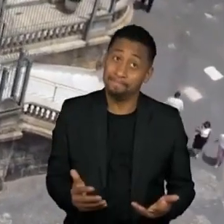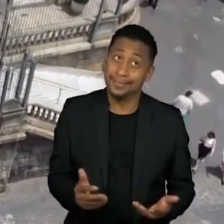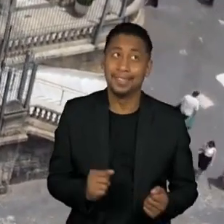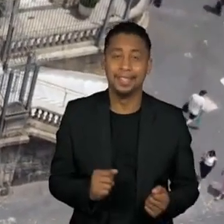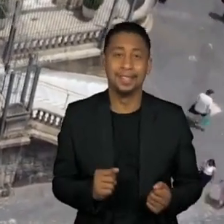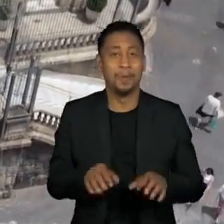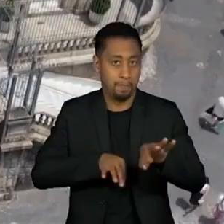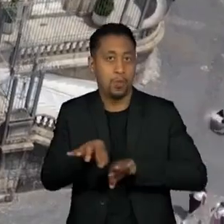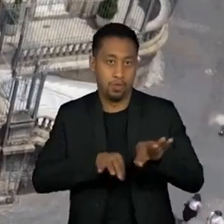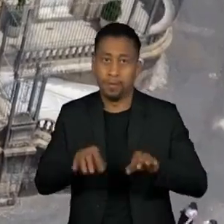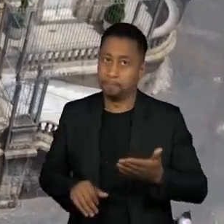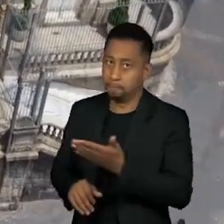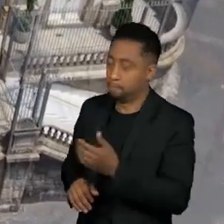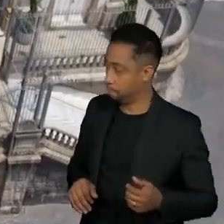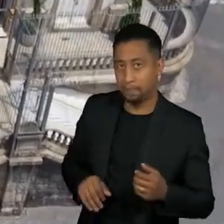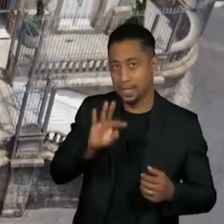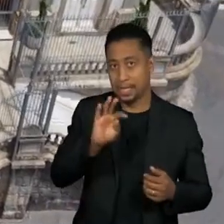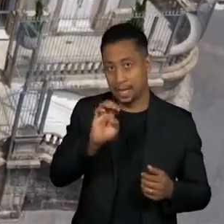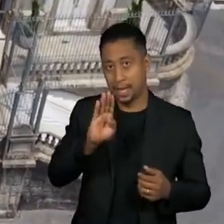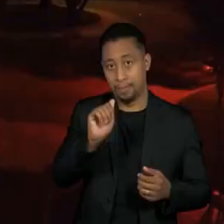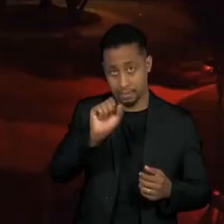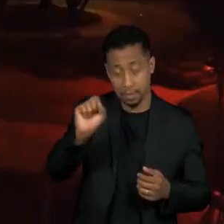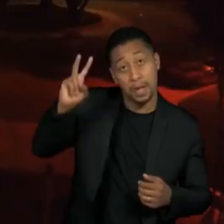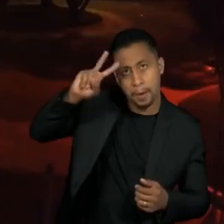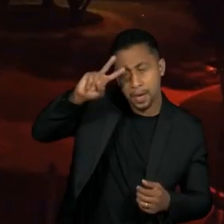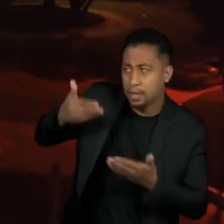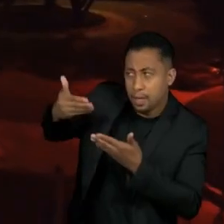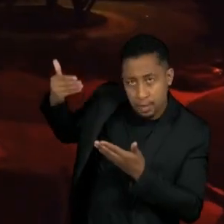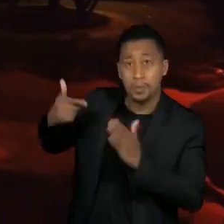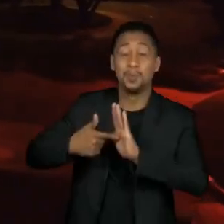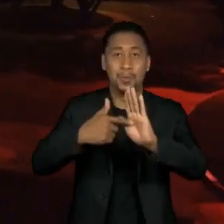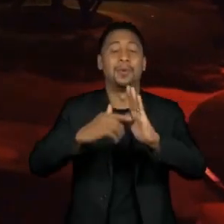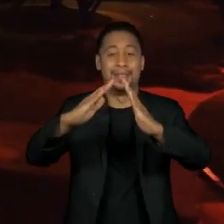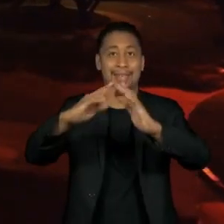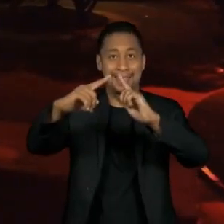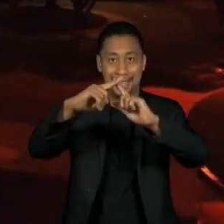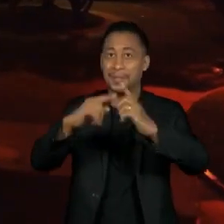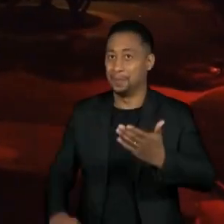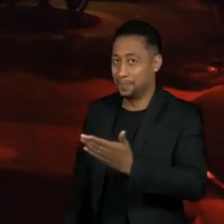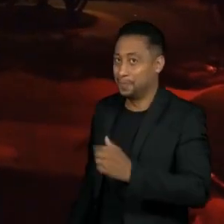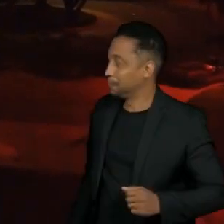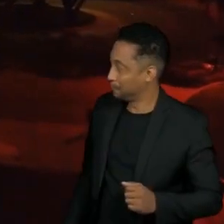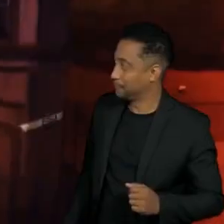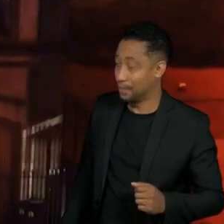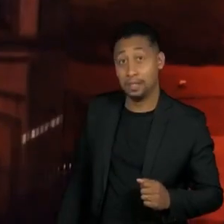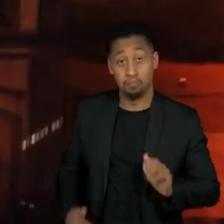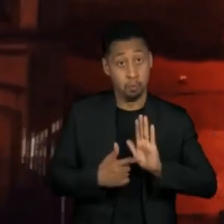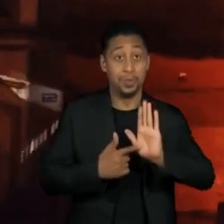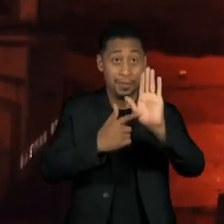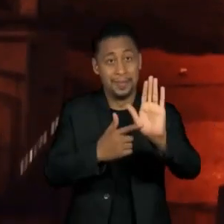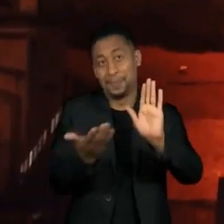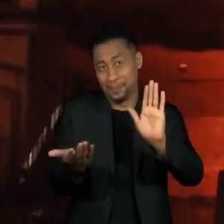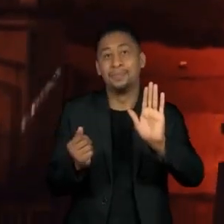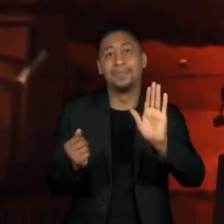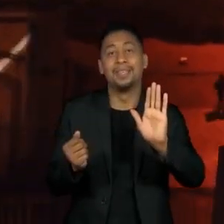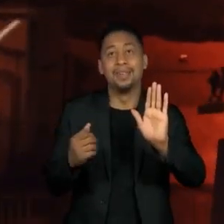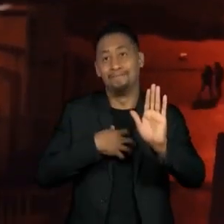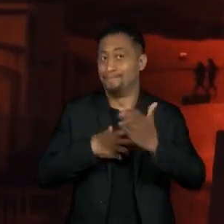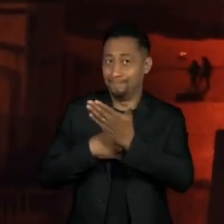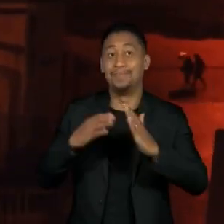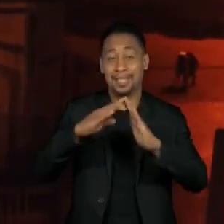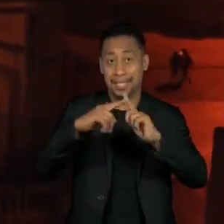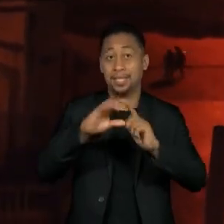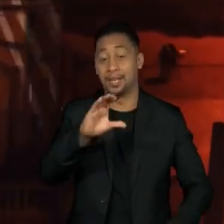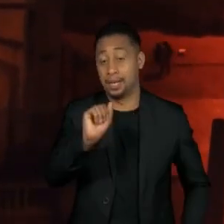Então, dentro do projeto Tebas Rememórias, o a gente fez foi, utilizamos uma igreja como suporte, no caso, uma igreja que o Tebas teve participação direta na construção, que é a Igreja do